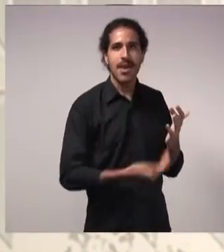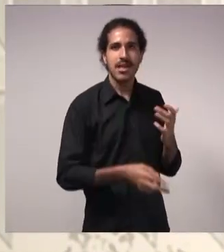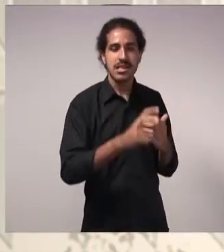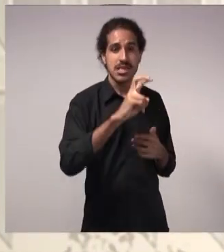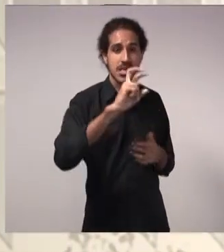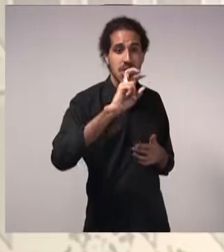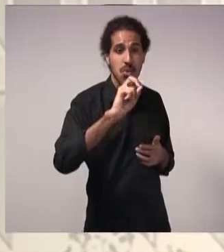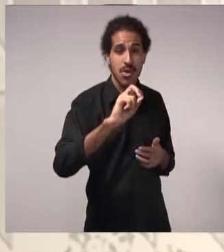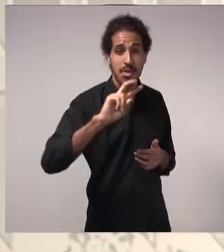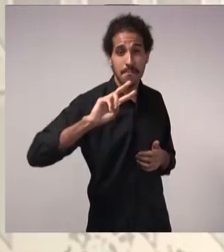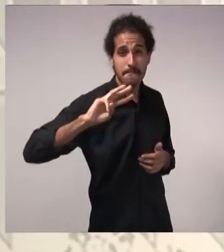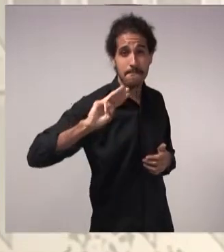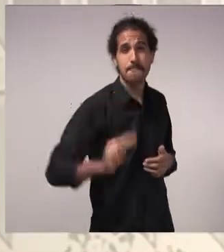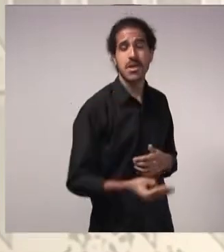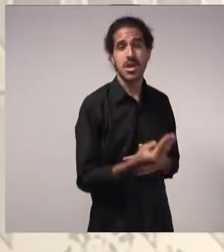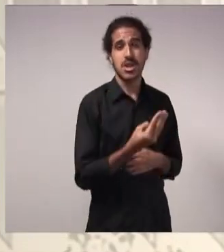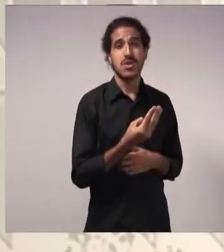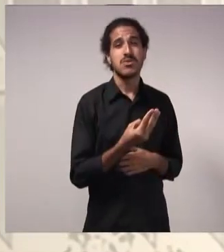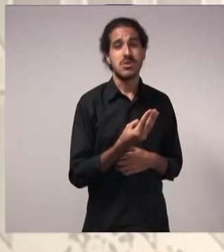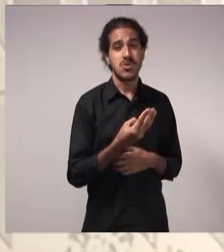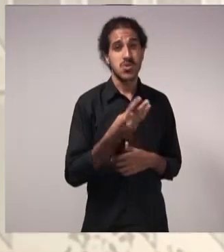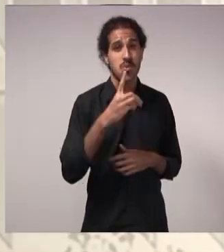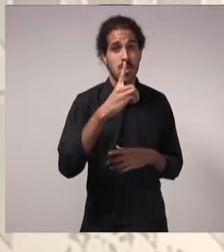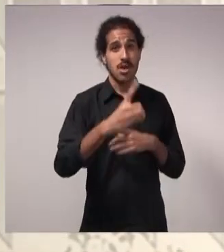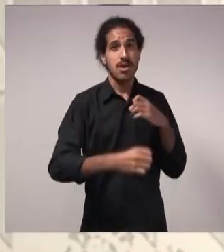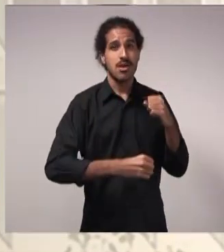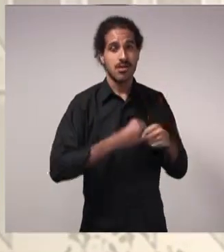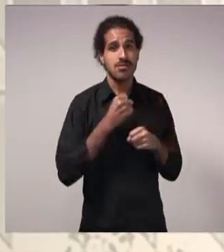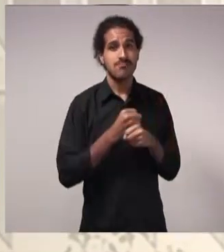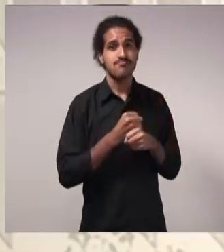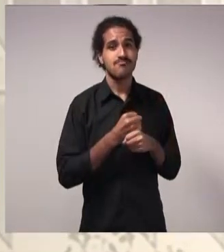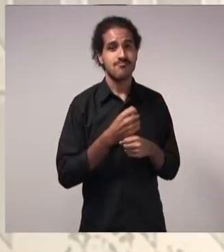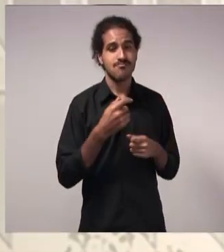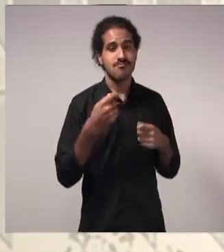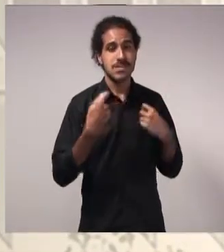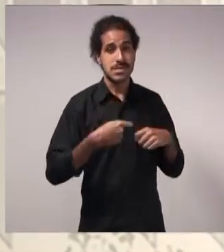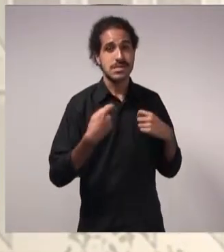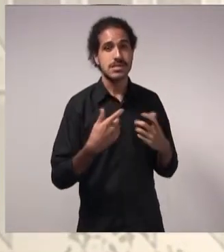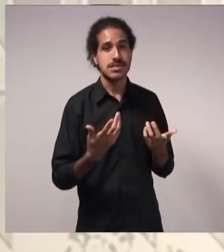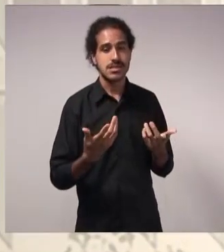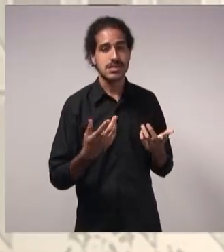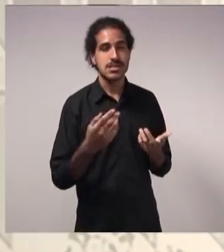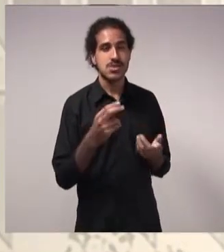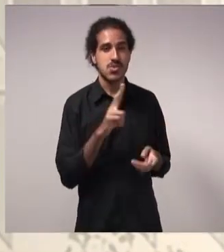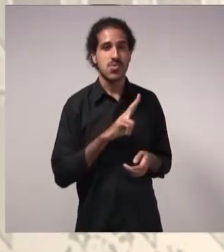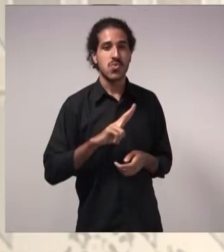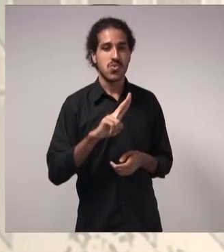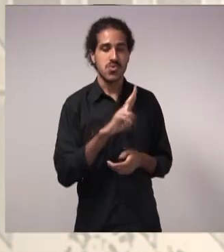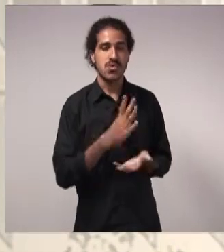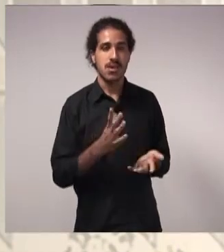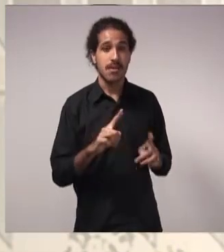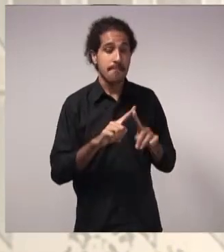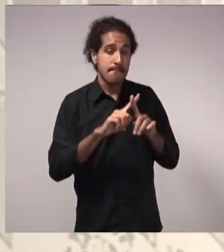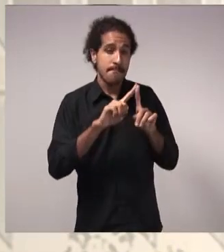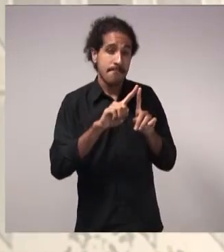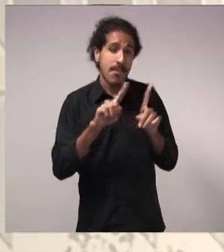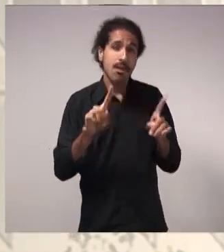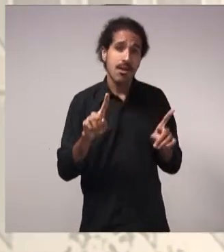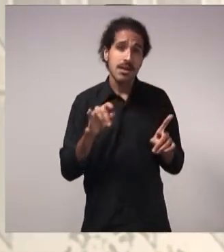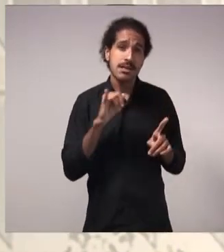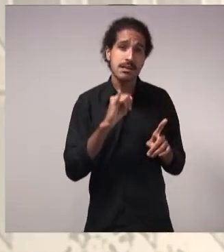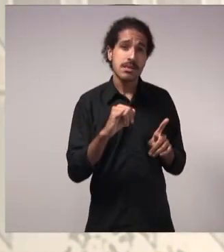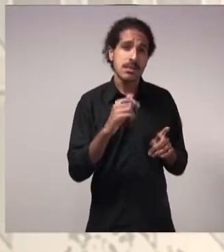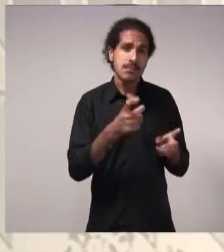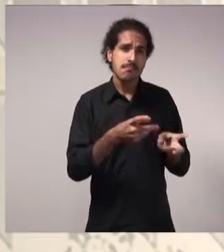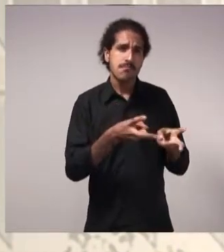um montante, que ela precisa, inclusive, para se manter. Por outro lado, se ela enxergar